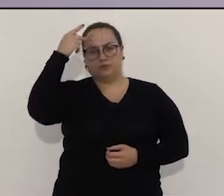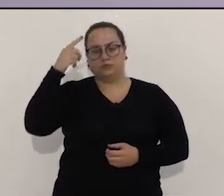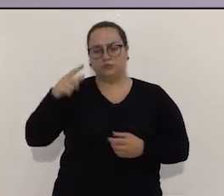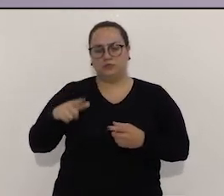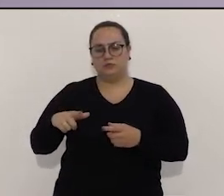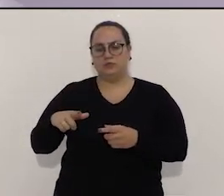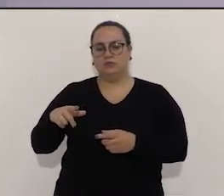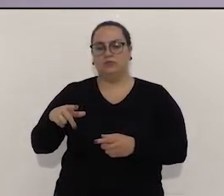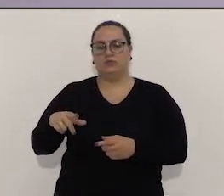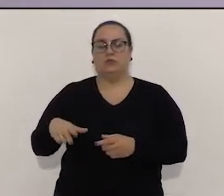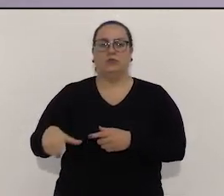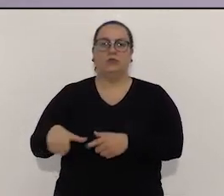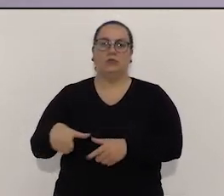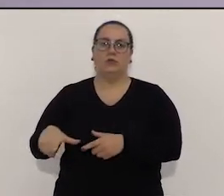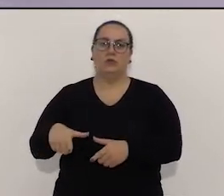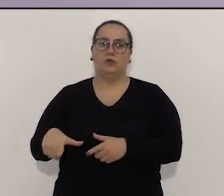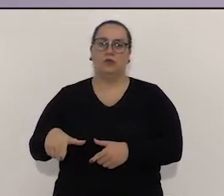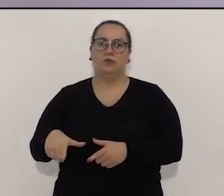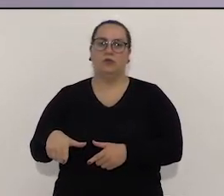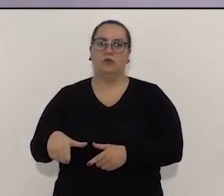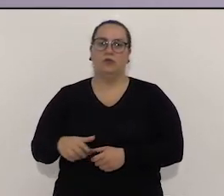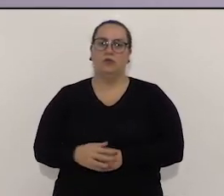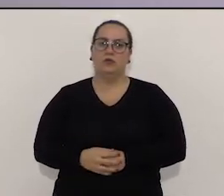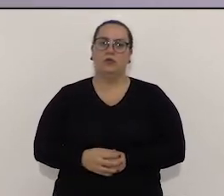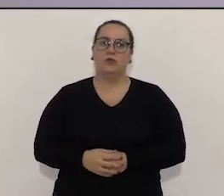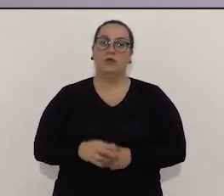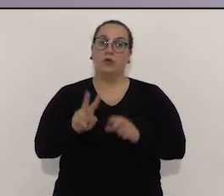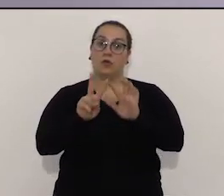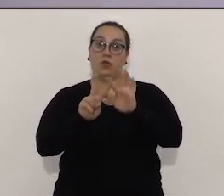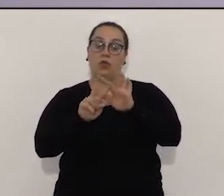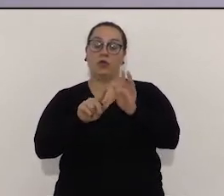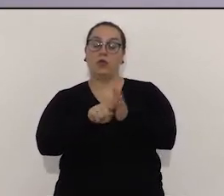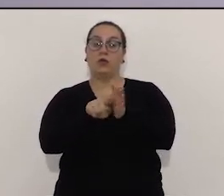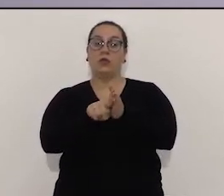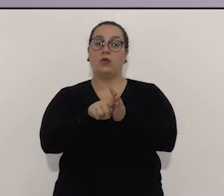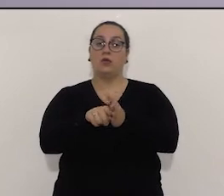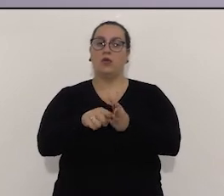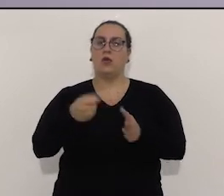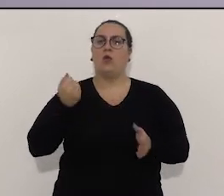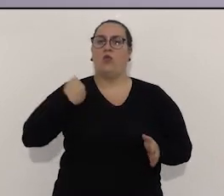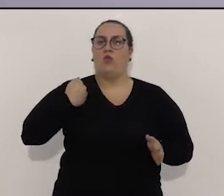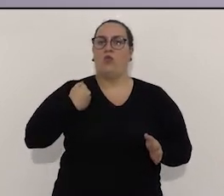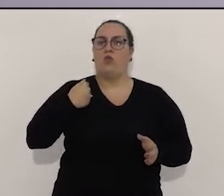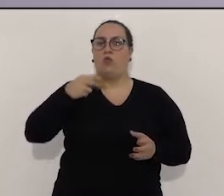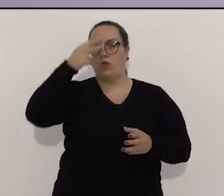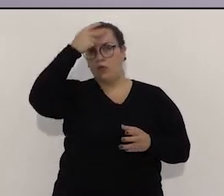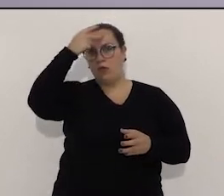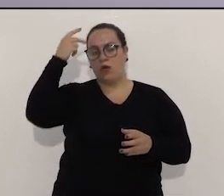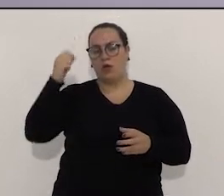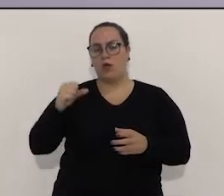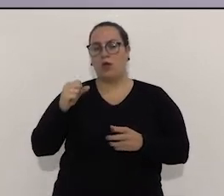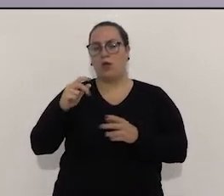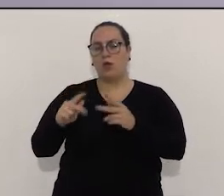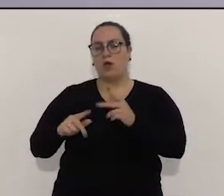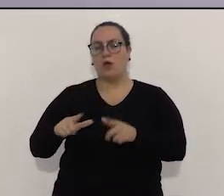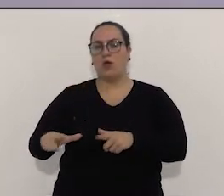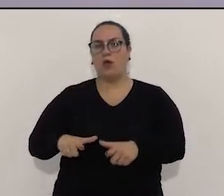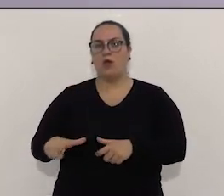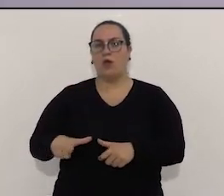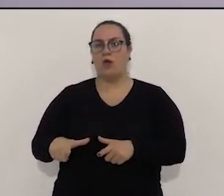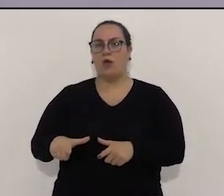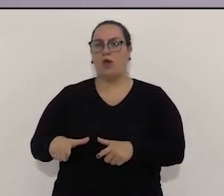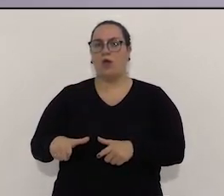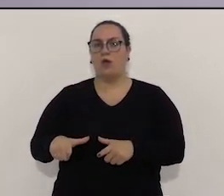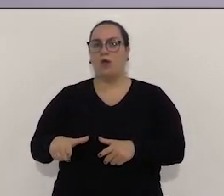senhor como gestor municipal? Então, são duas perguntas. Primeiro, o senhor acha que o número de servidores hoje, no Poder Executivo especificamente,